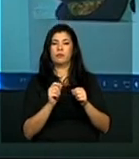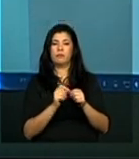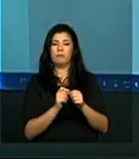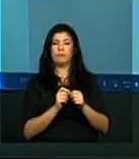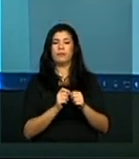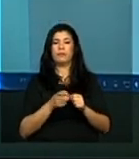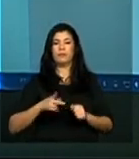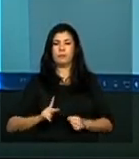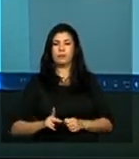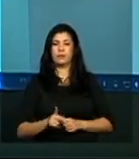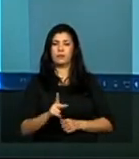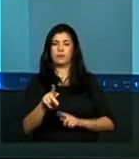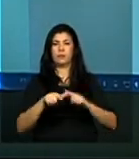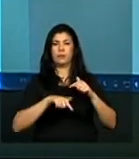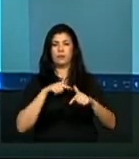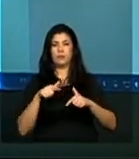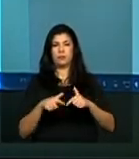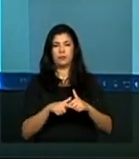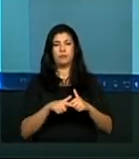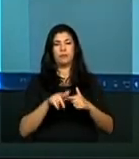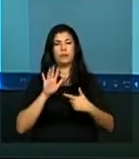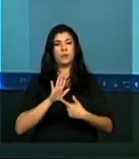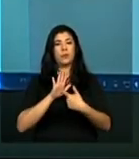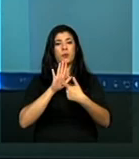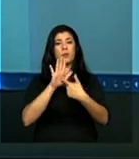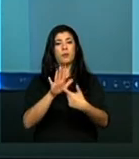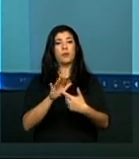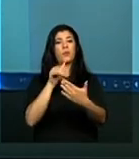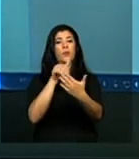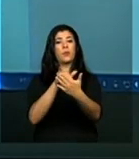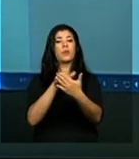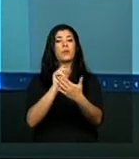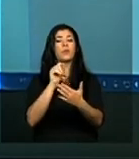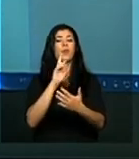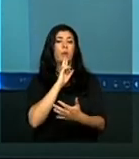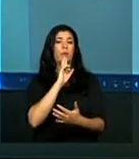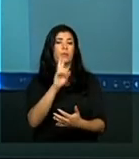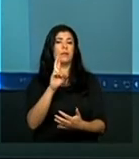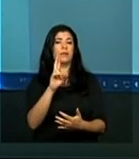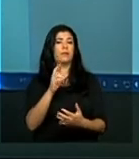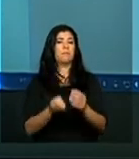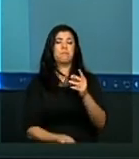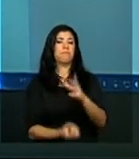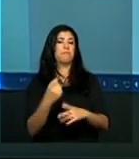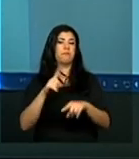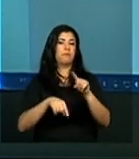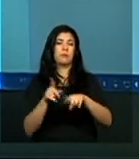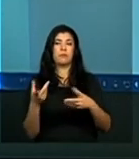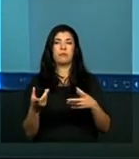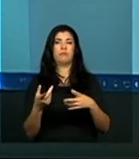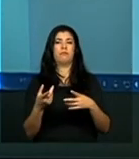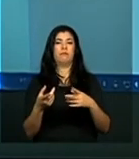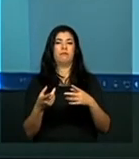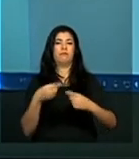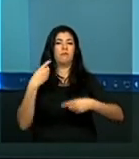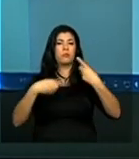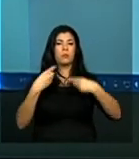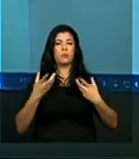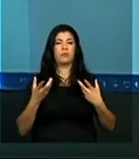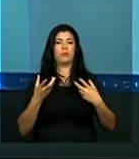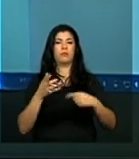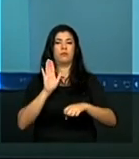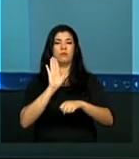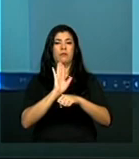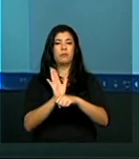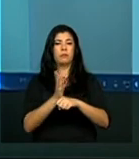dessa sequência que vai desembocar na produção de alguma coisa, que pode ser um debate, pode ser um vídeo, pode ser